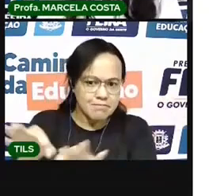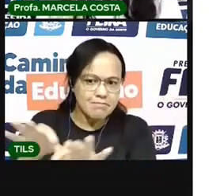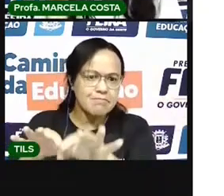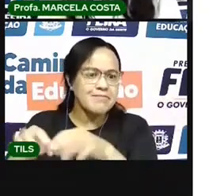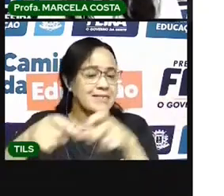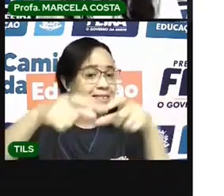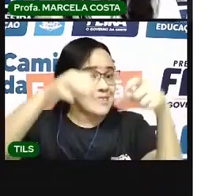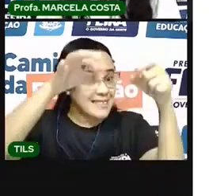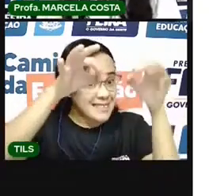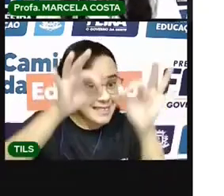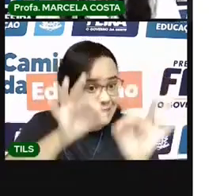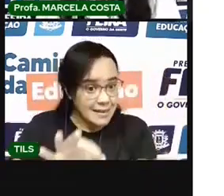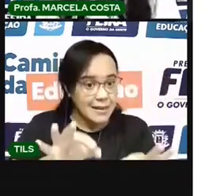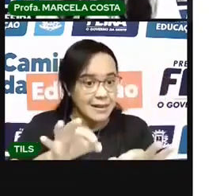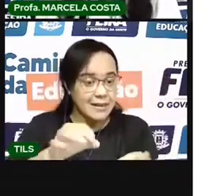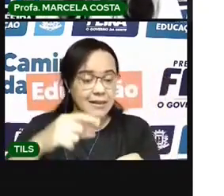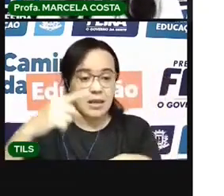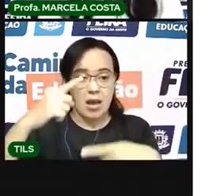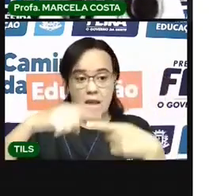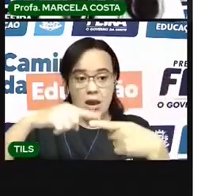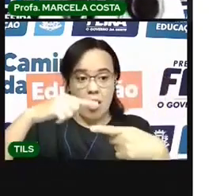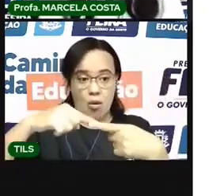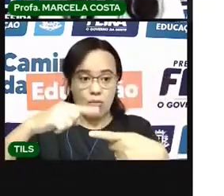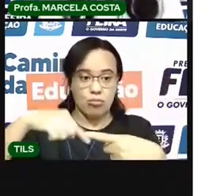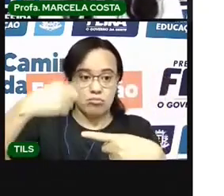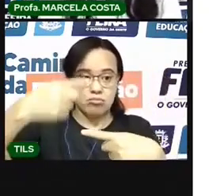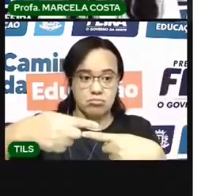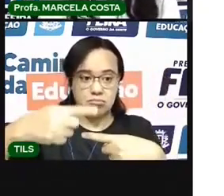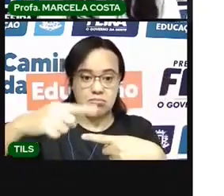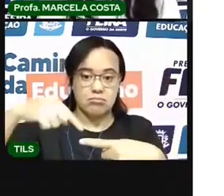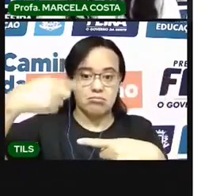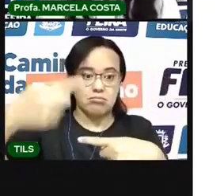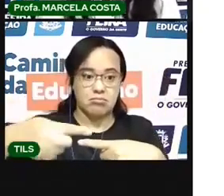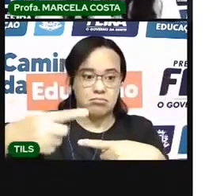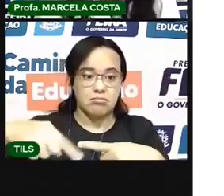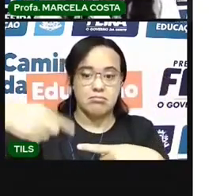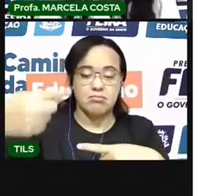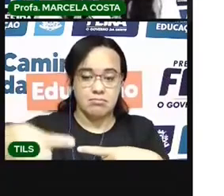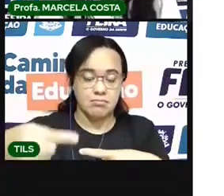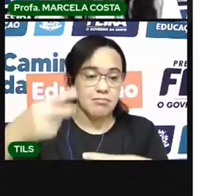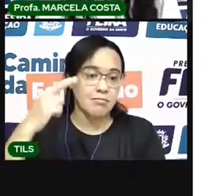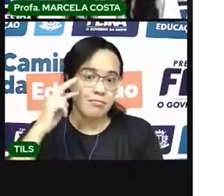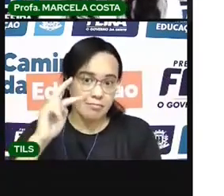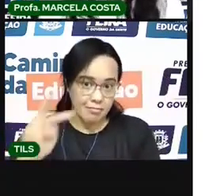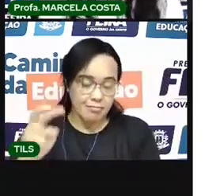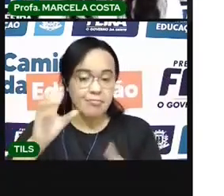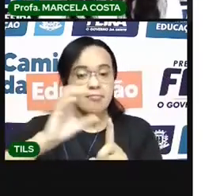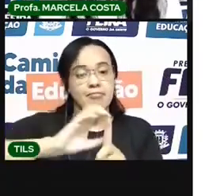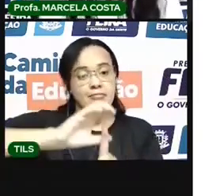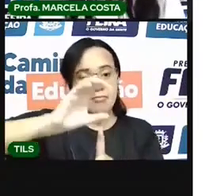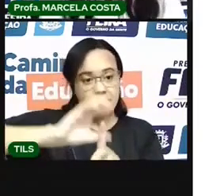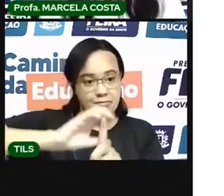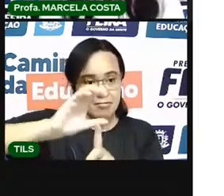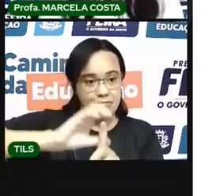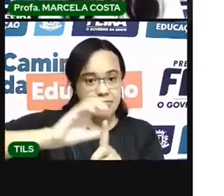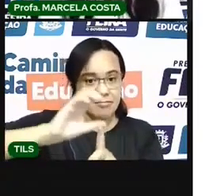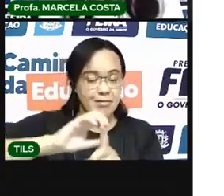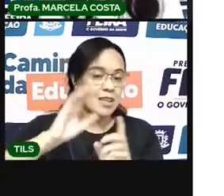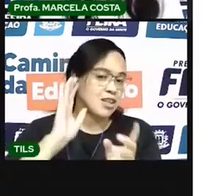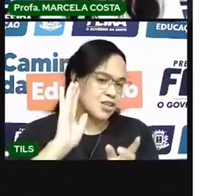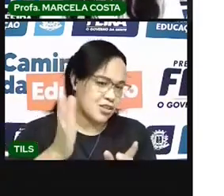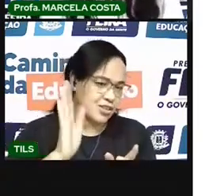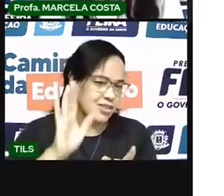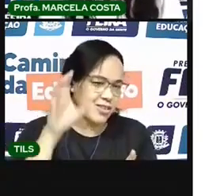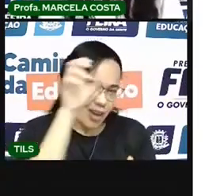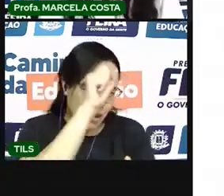vem um depois do outro. E a gente vai aprender isso observando um calendário. Aquele assunto que a gente já viu,